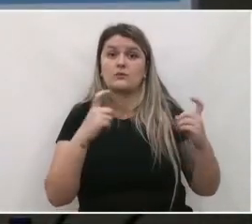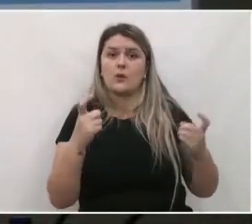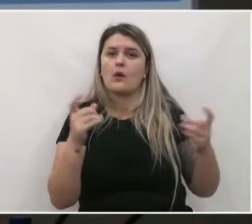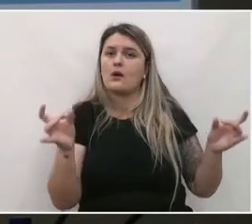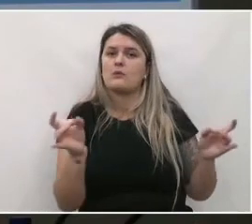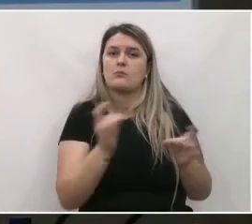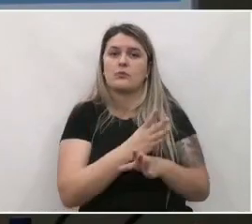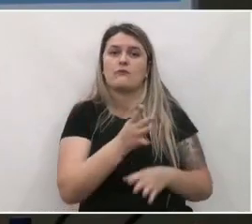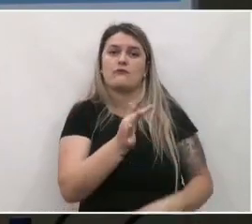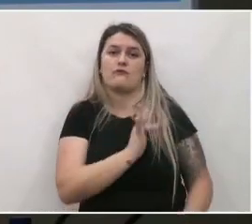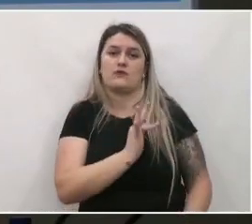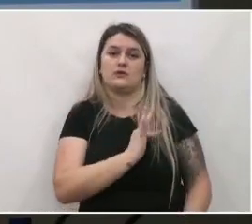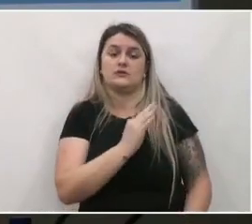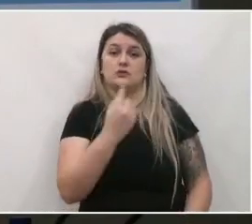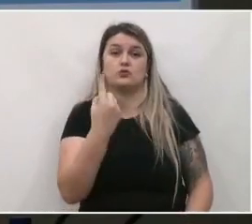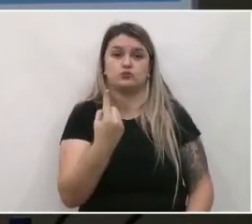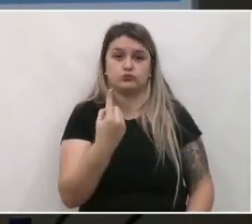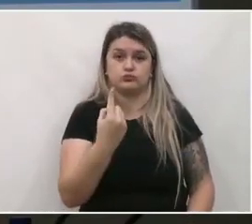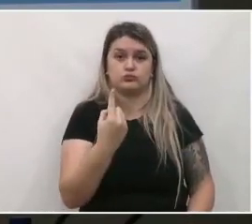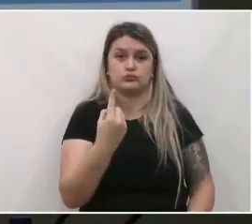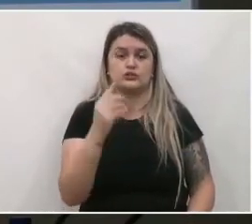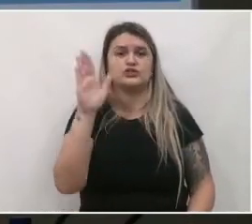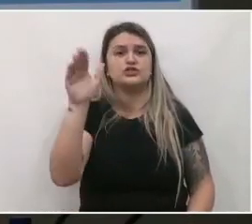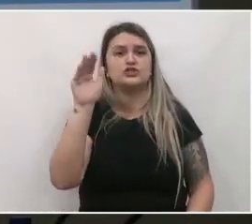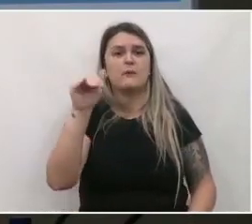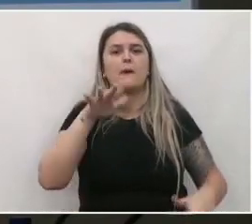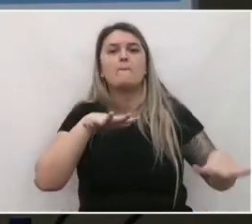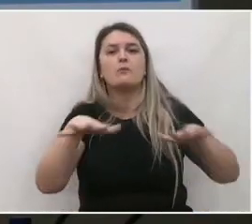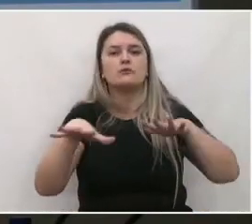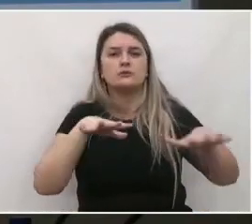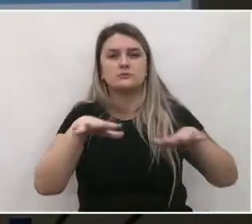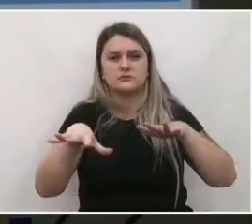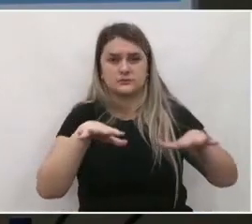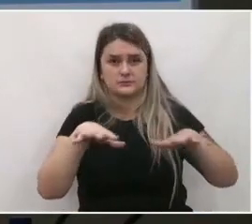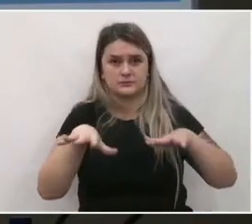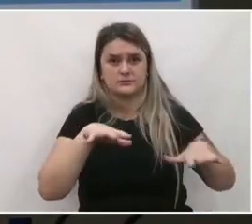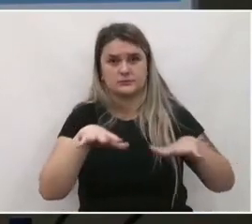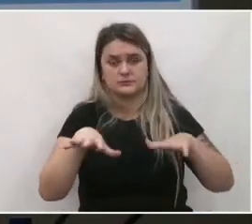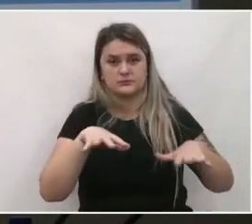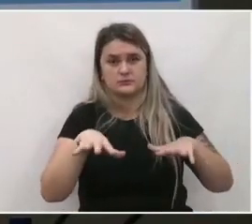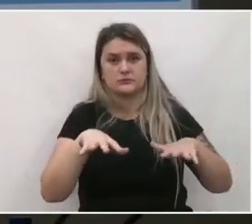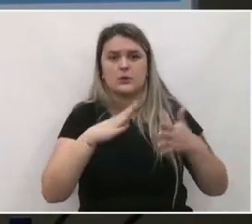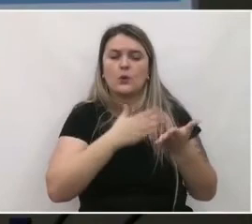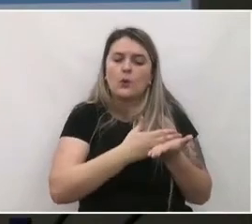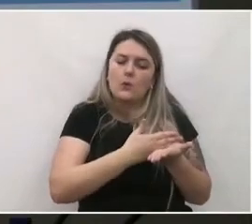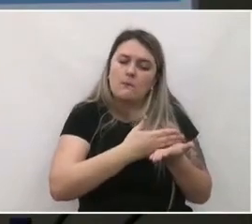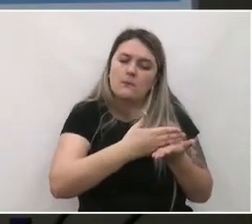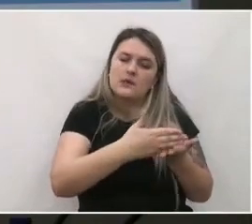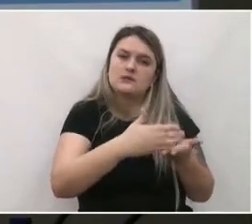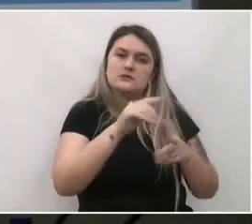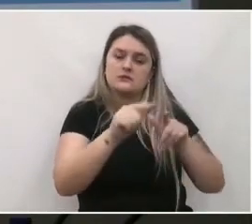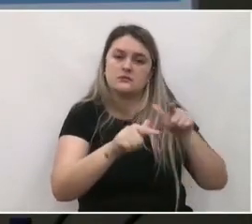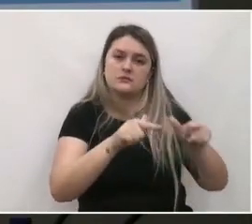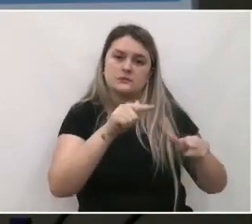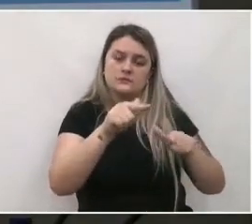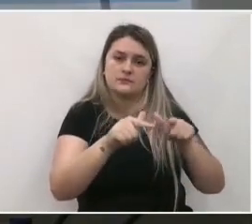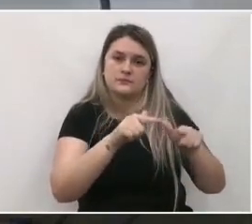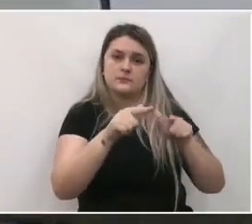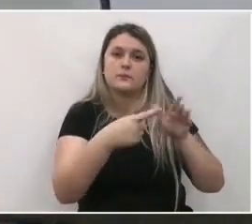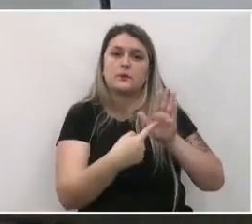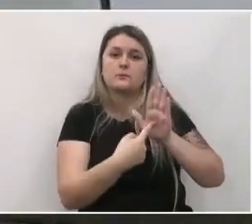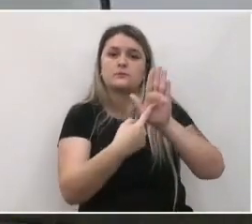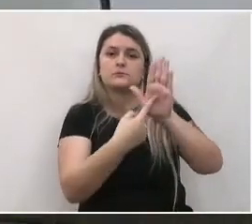a fase 1. A fase 1, ela é chamada de mobilização, seria os inícios dos trabalhos, a